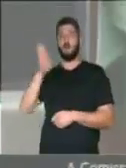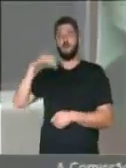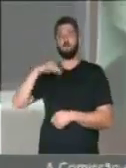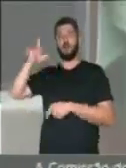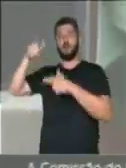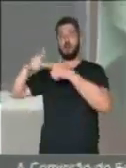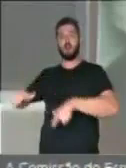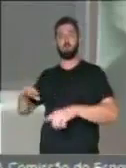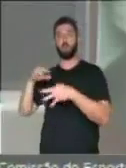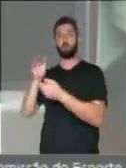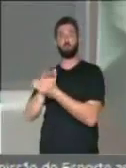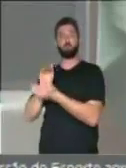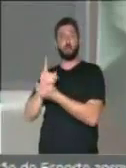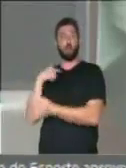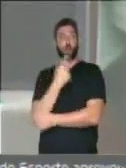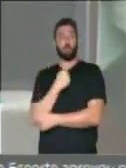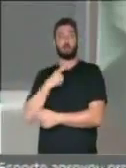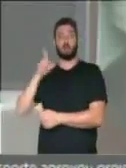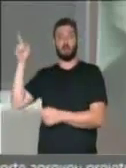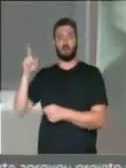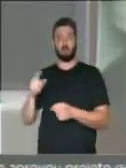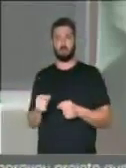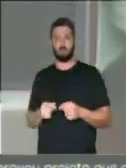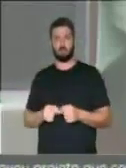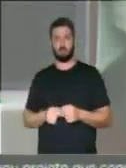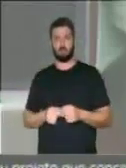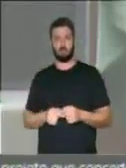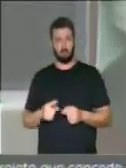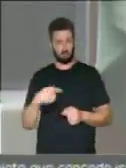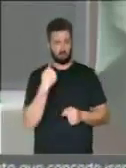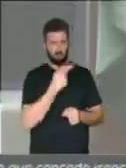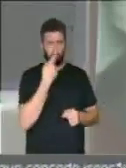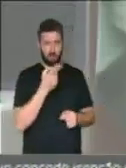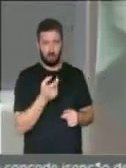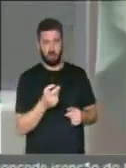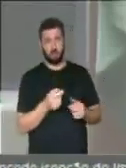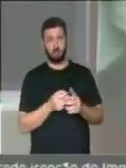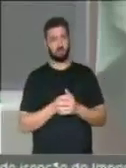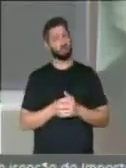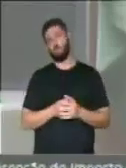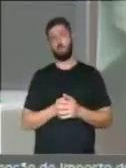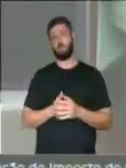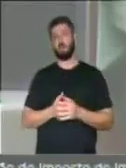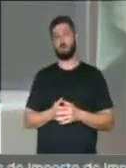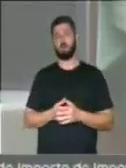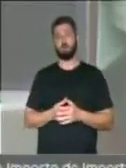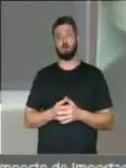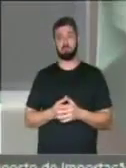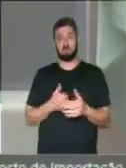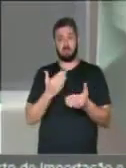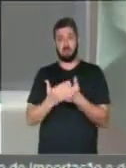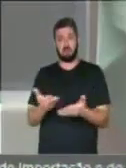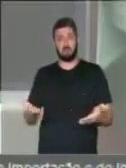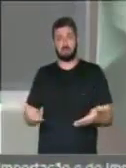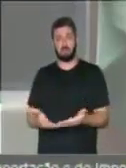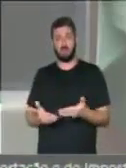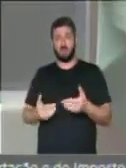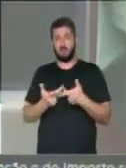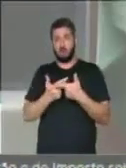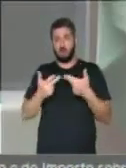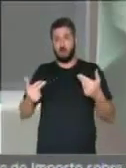presidente, isso não foi dito por nenhum de nós. Não temos, até agora, nenhum